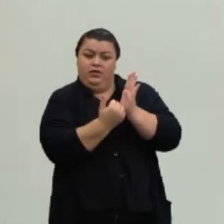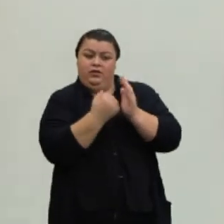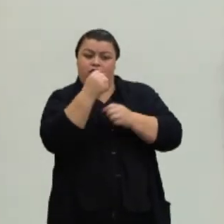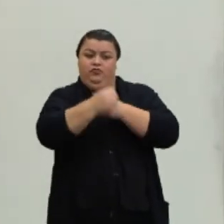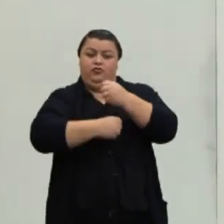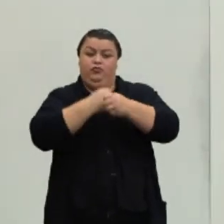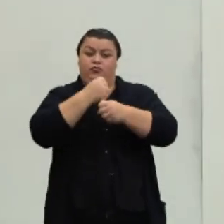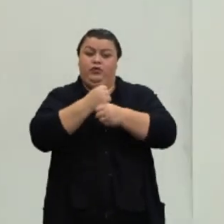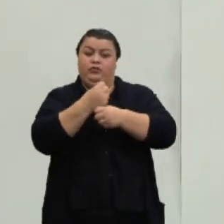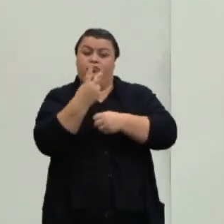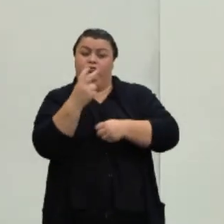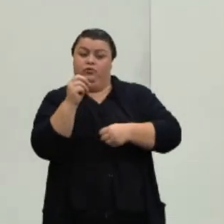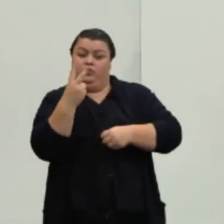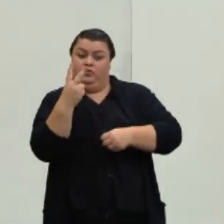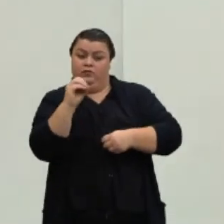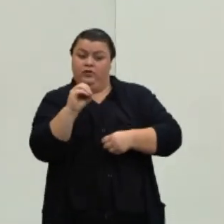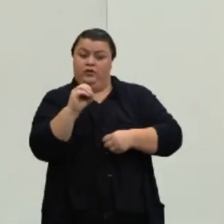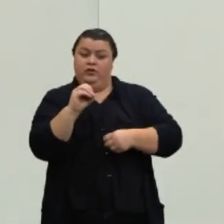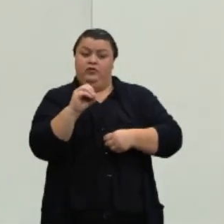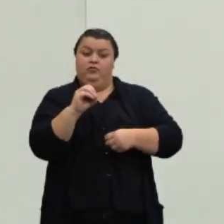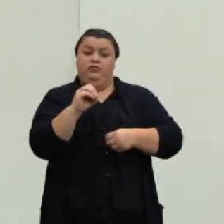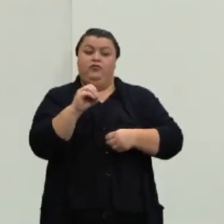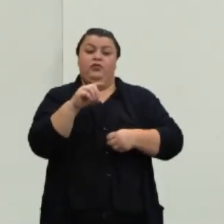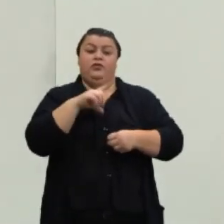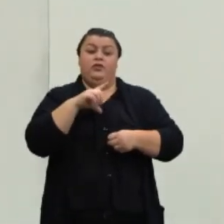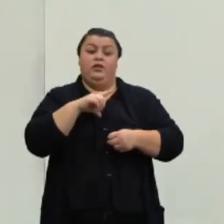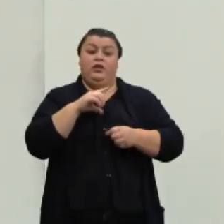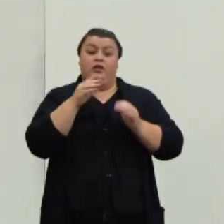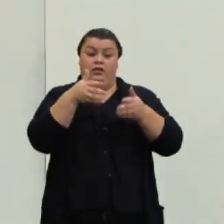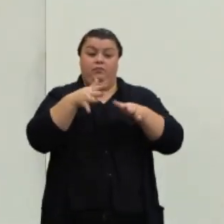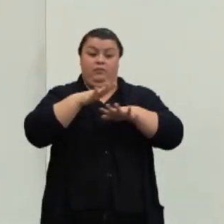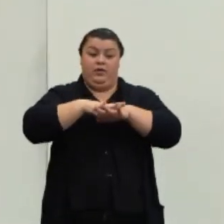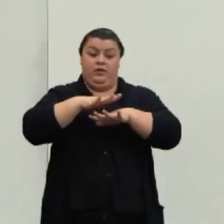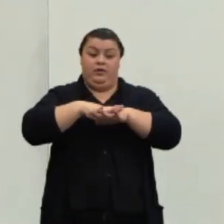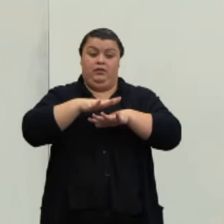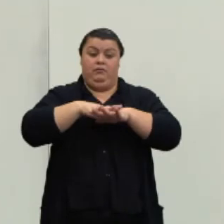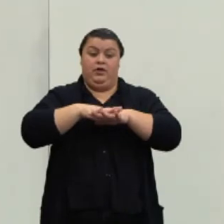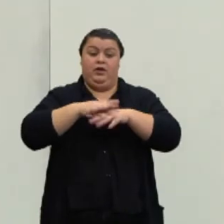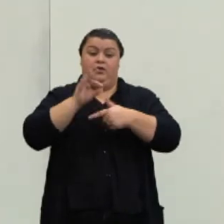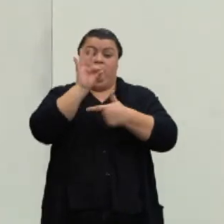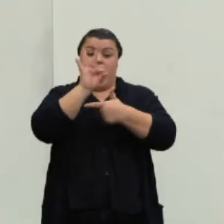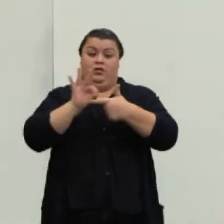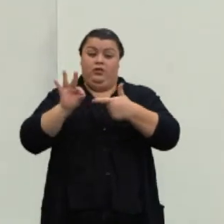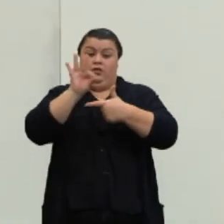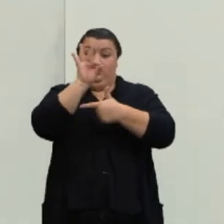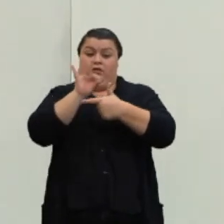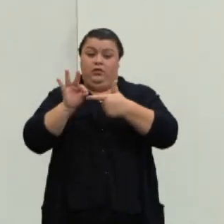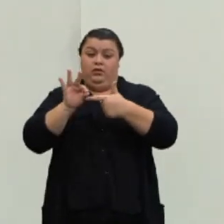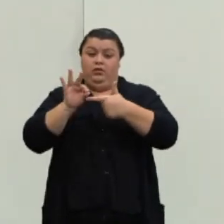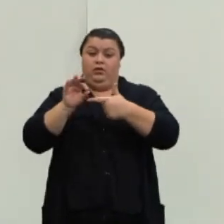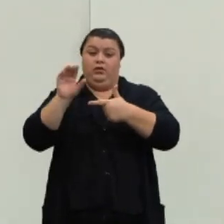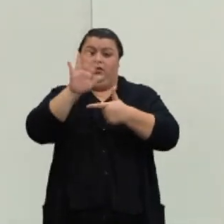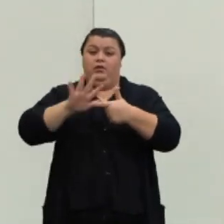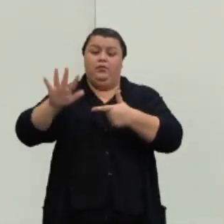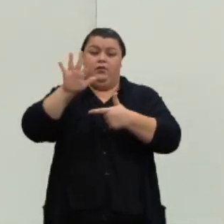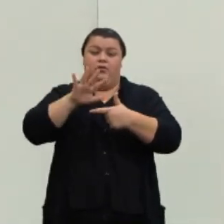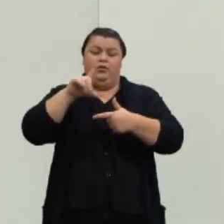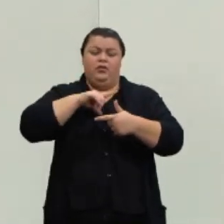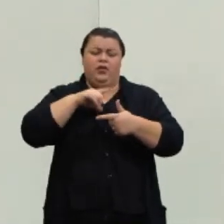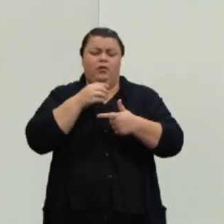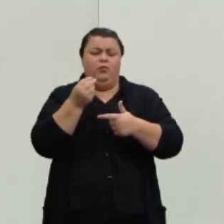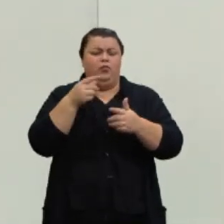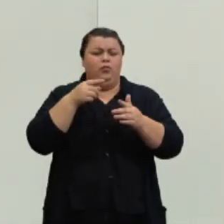vão lá na playlist de 2020 no bloco de geometria, certo? E nós temos vários exercícios lá explicando e